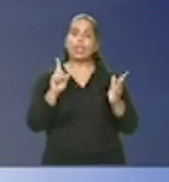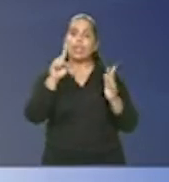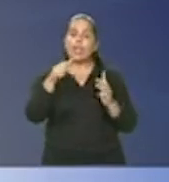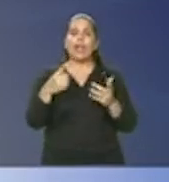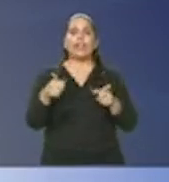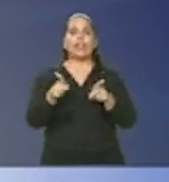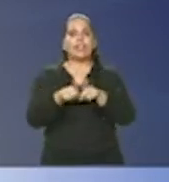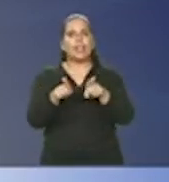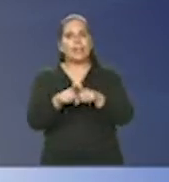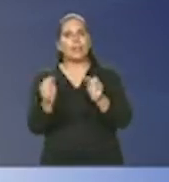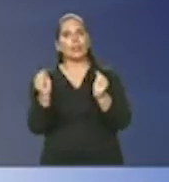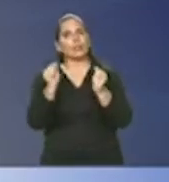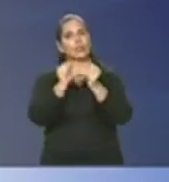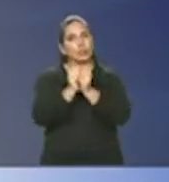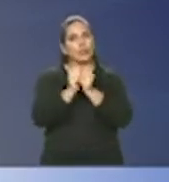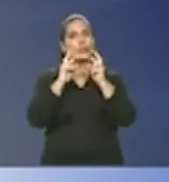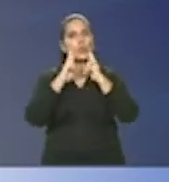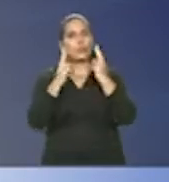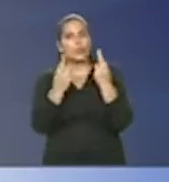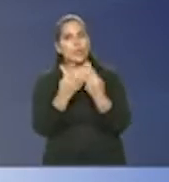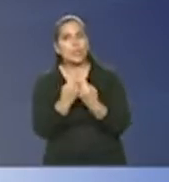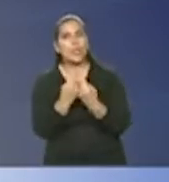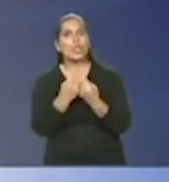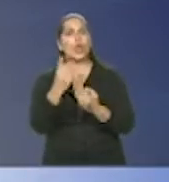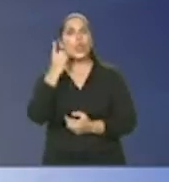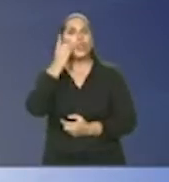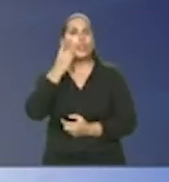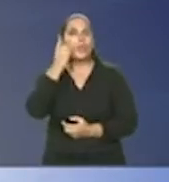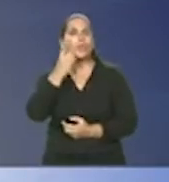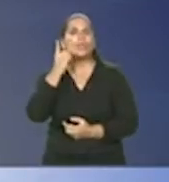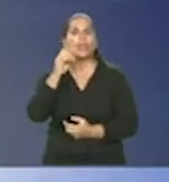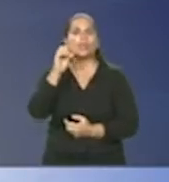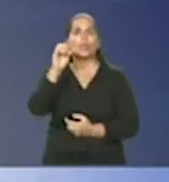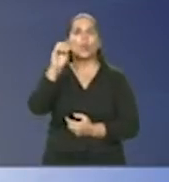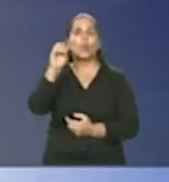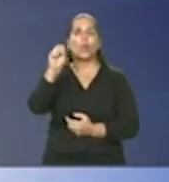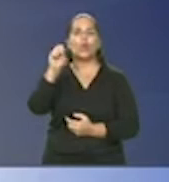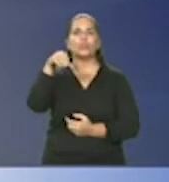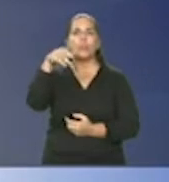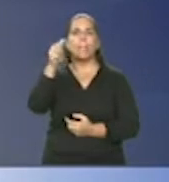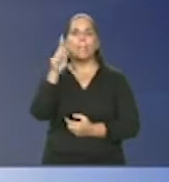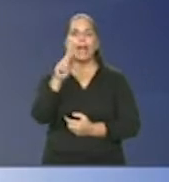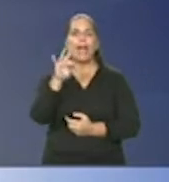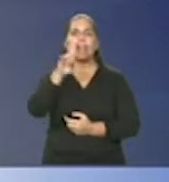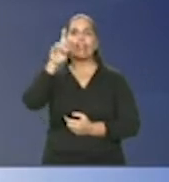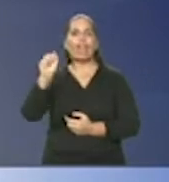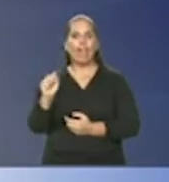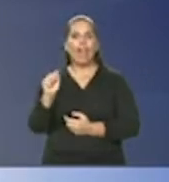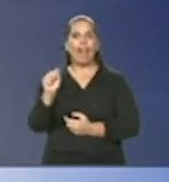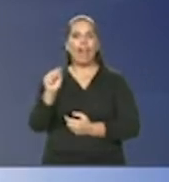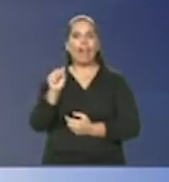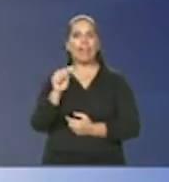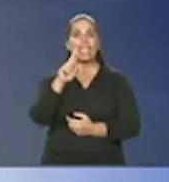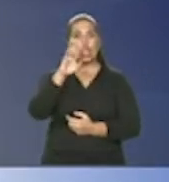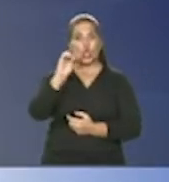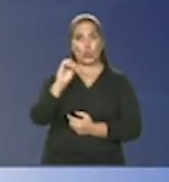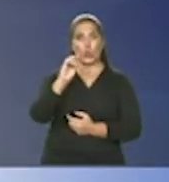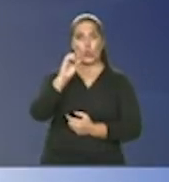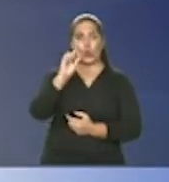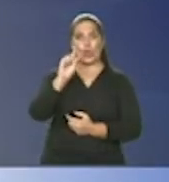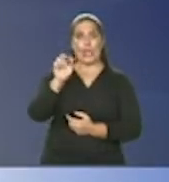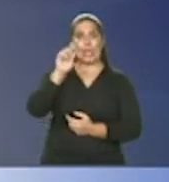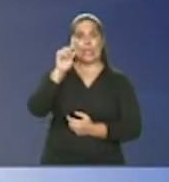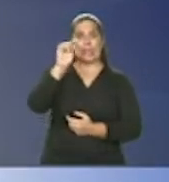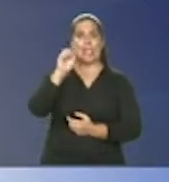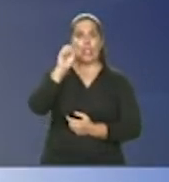participou conosco o deputado Osmar Terra, lá do Rio Grande do Sul, foi ministro duas vezes,